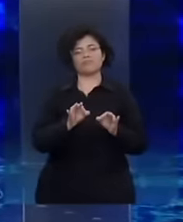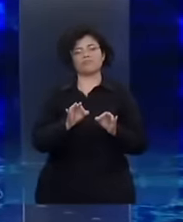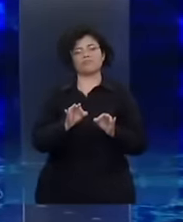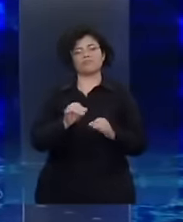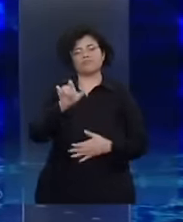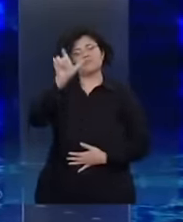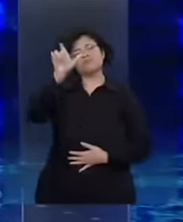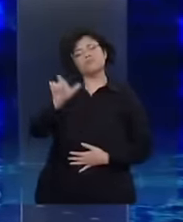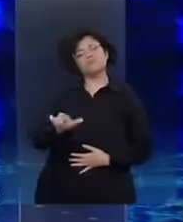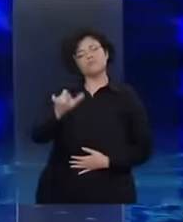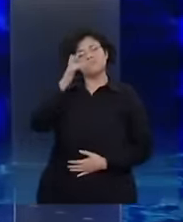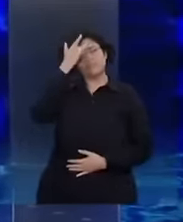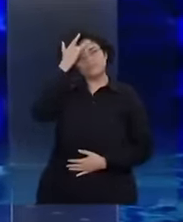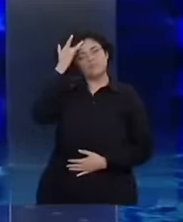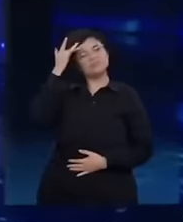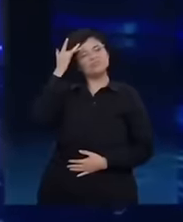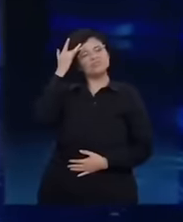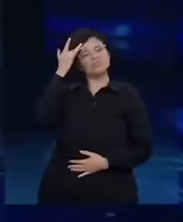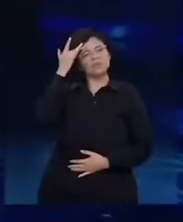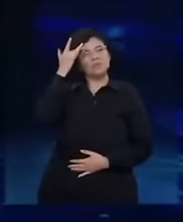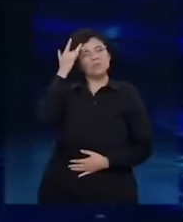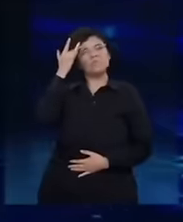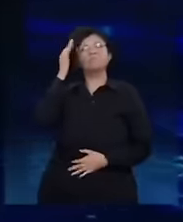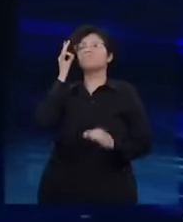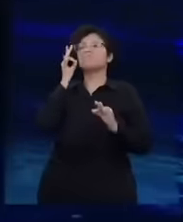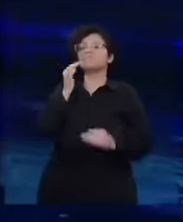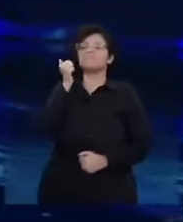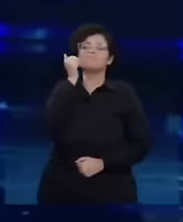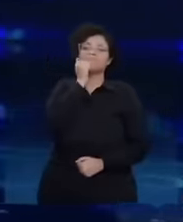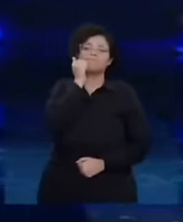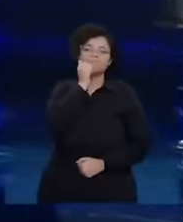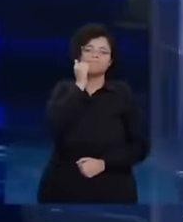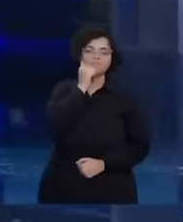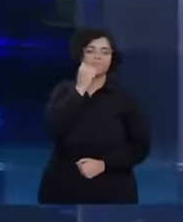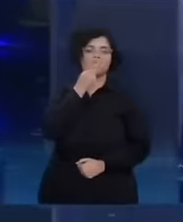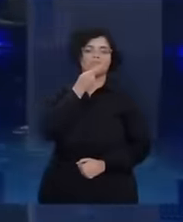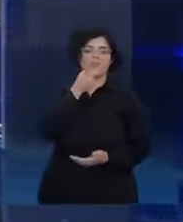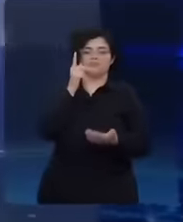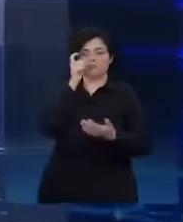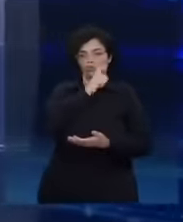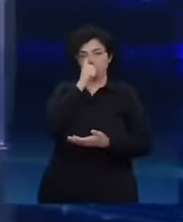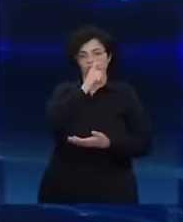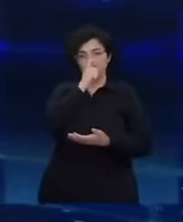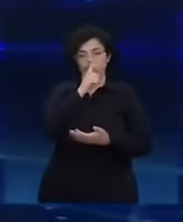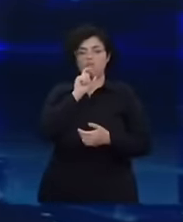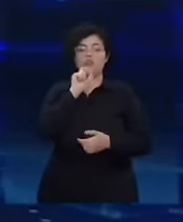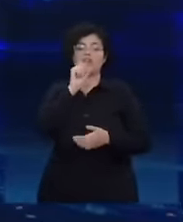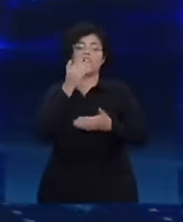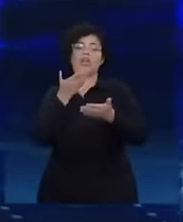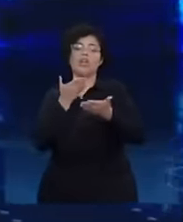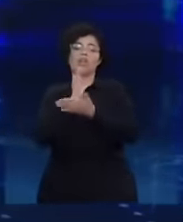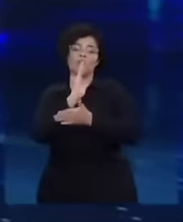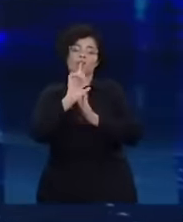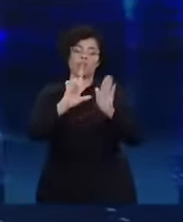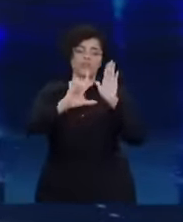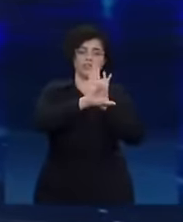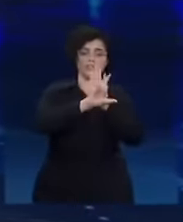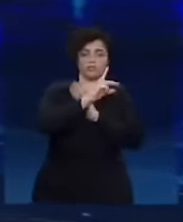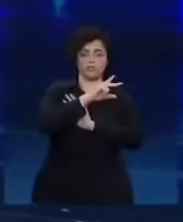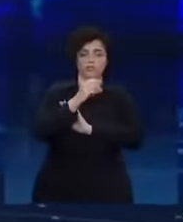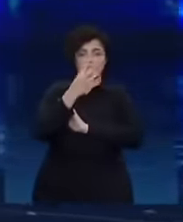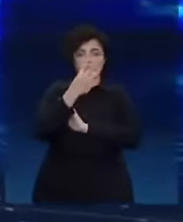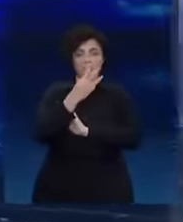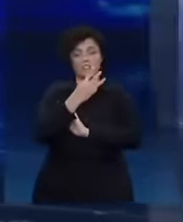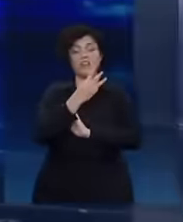o cara que tem a maior cara de pau para contar em verdades aqui. Primeiro, quem aprovou a lei em 2003 de